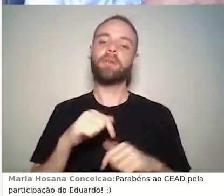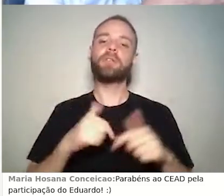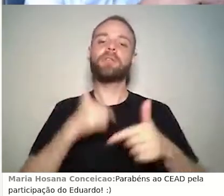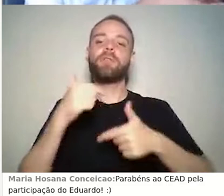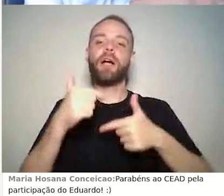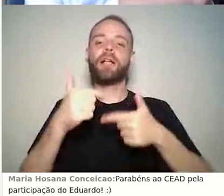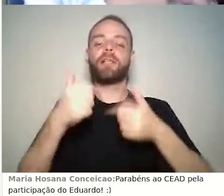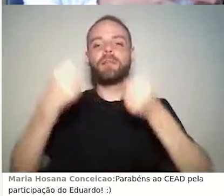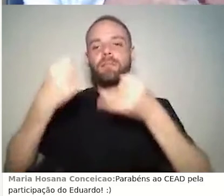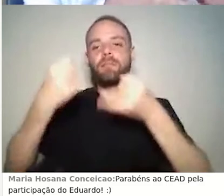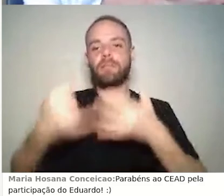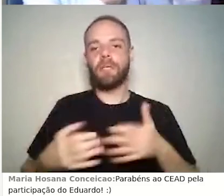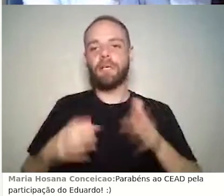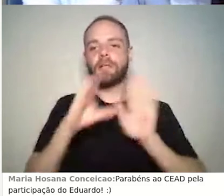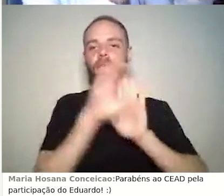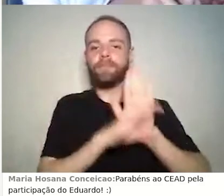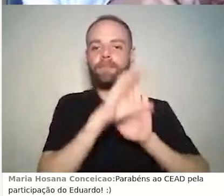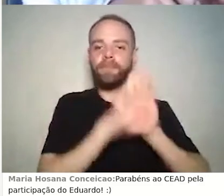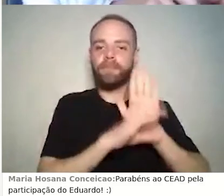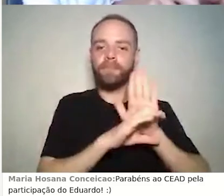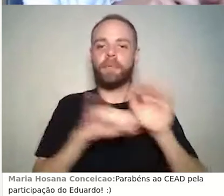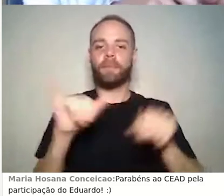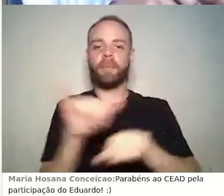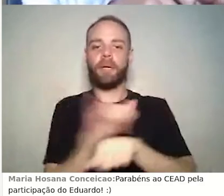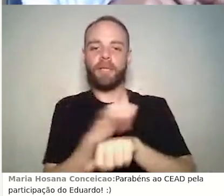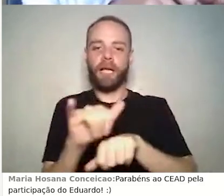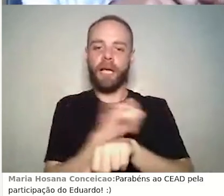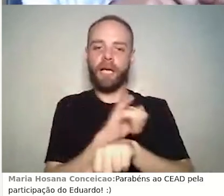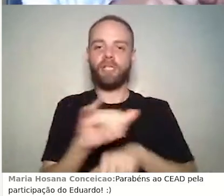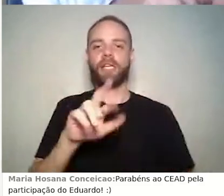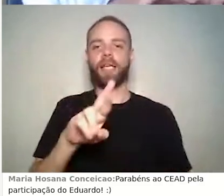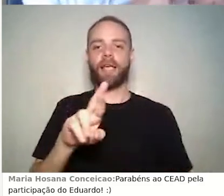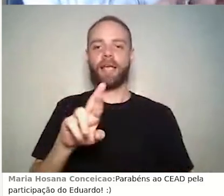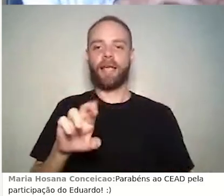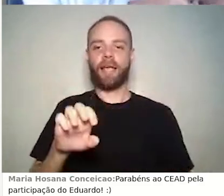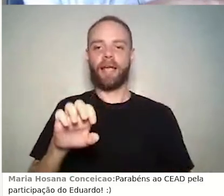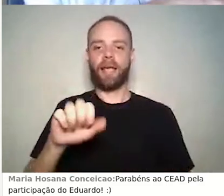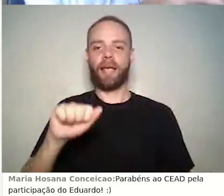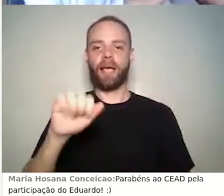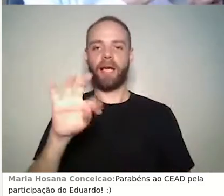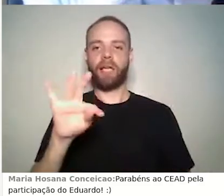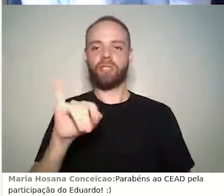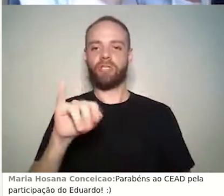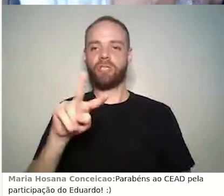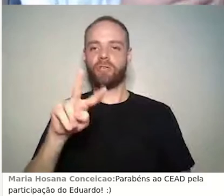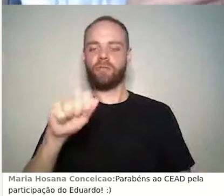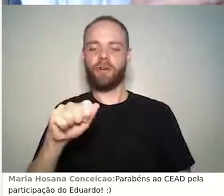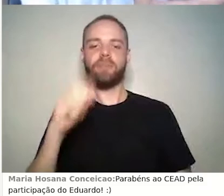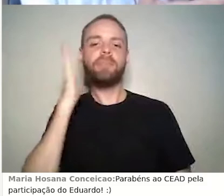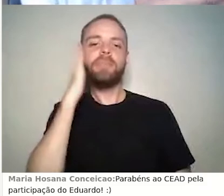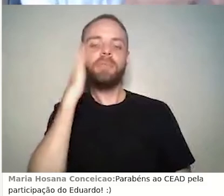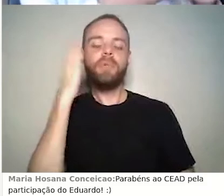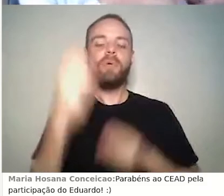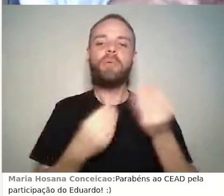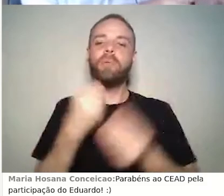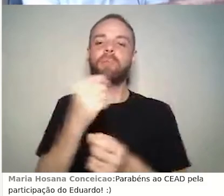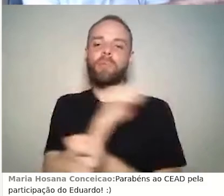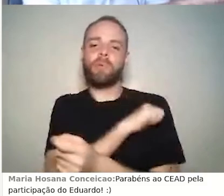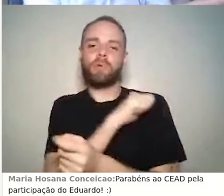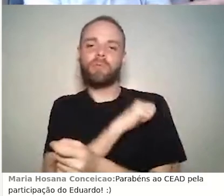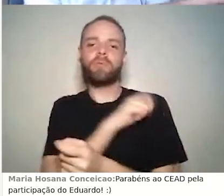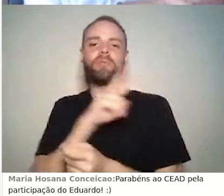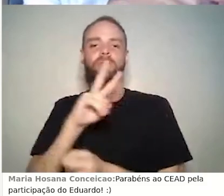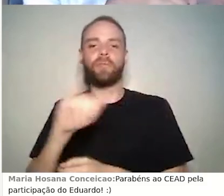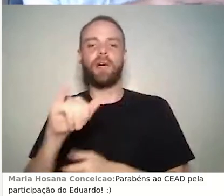reativa, da abordagem reativa, ou seja, entender como que os alunos estão se portando e, a partir desse entendimento, eu, professor, vou